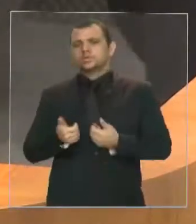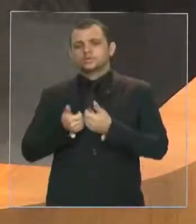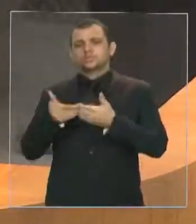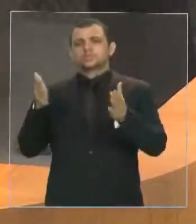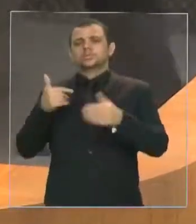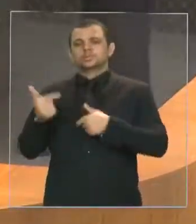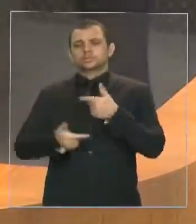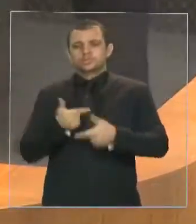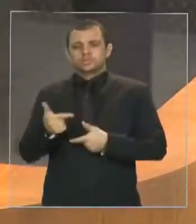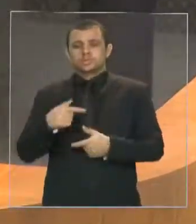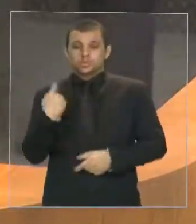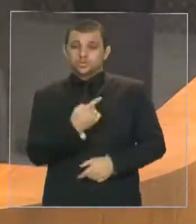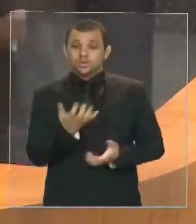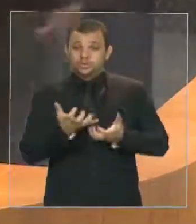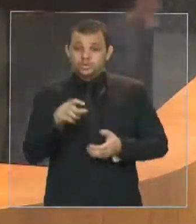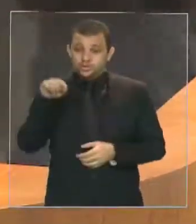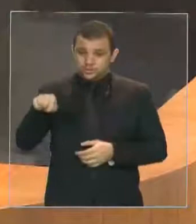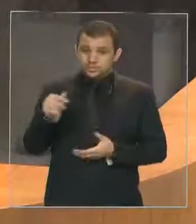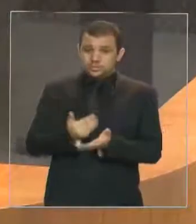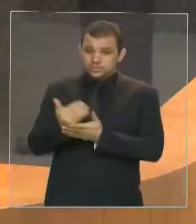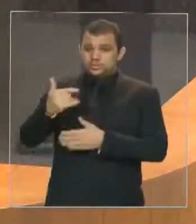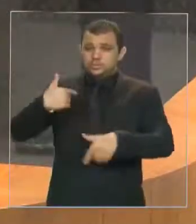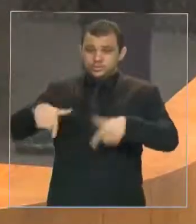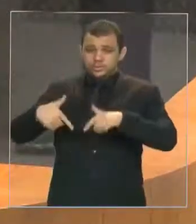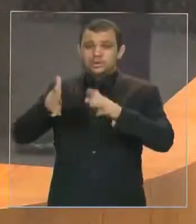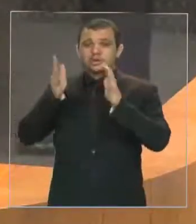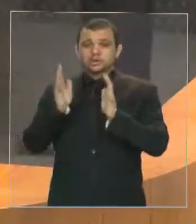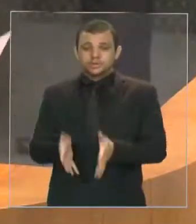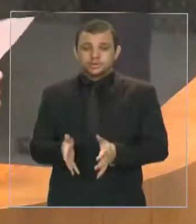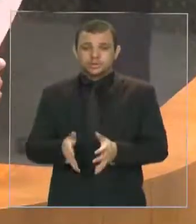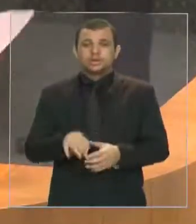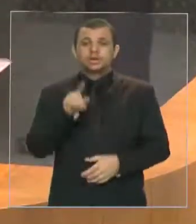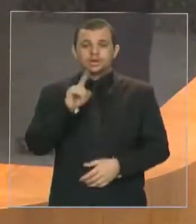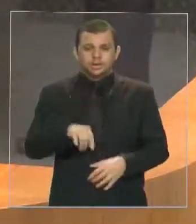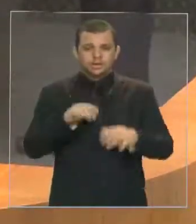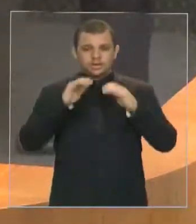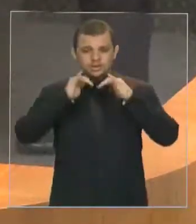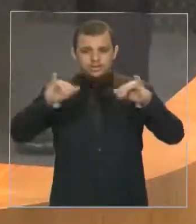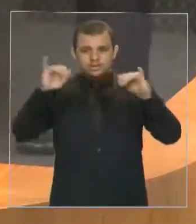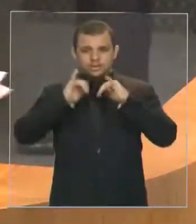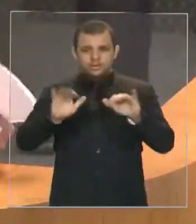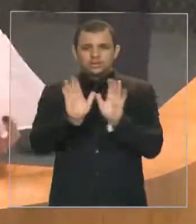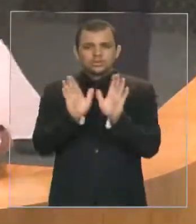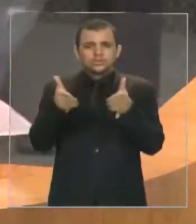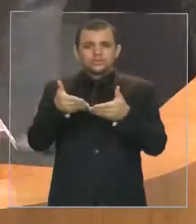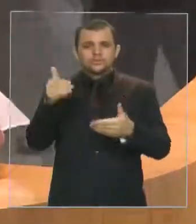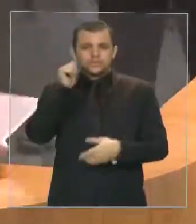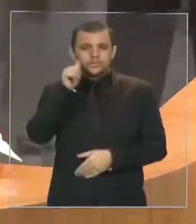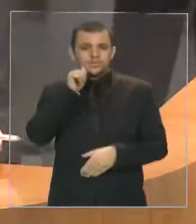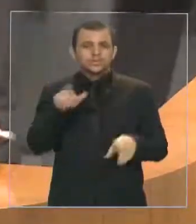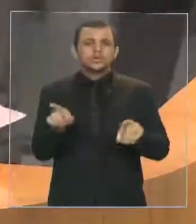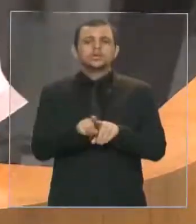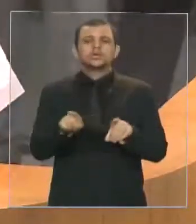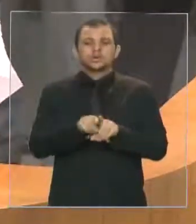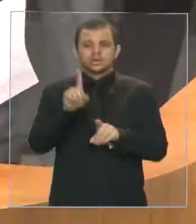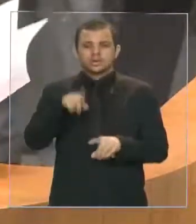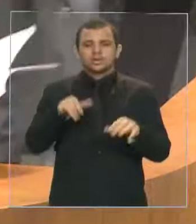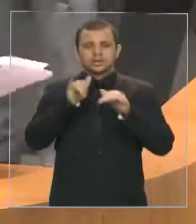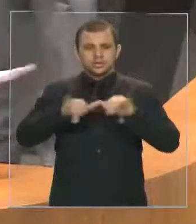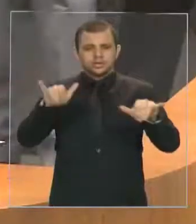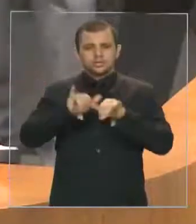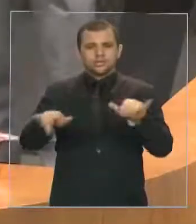a Casa da Mulher Brasileira em funcionamento já. Essa é a campanha do Fórum de Mulheres, essa é a campanha do